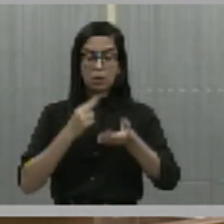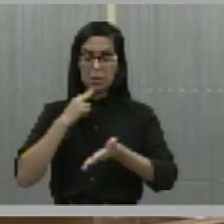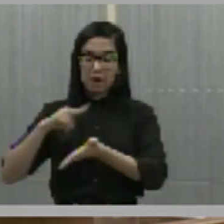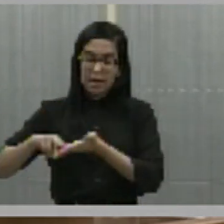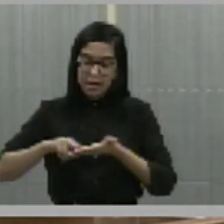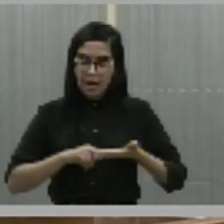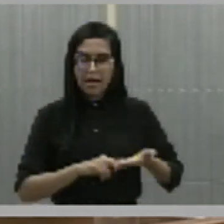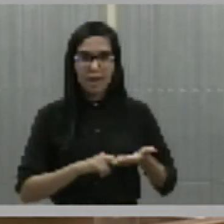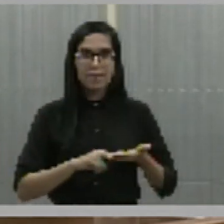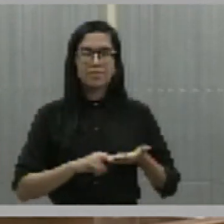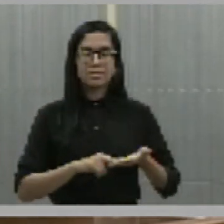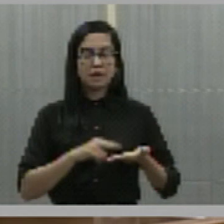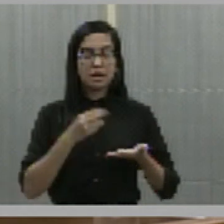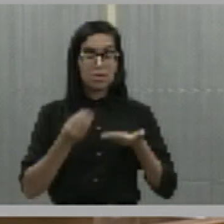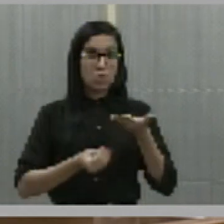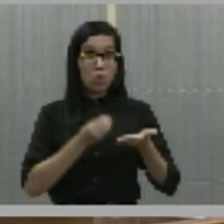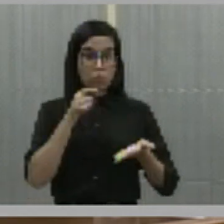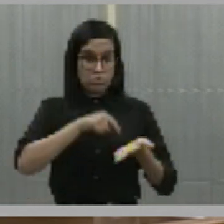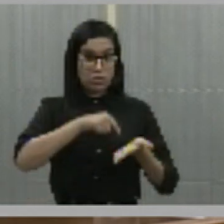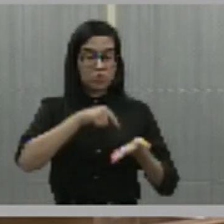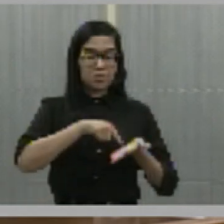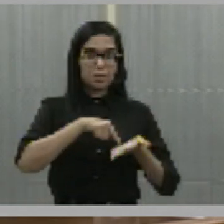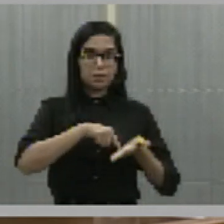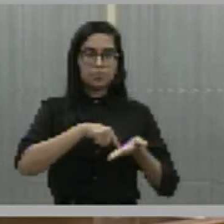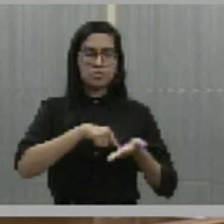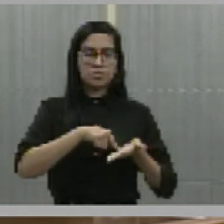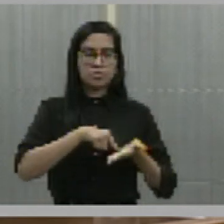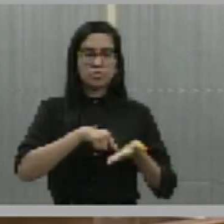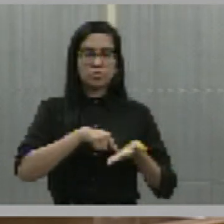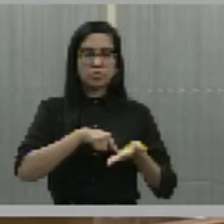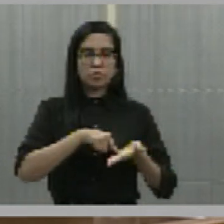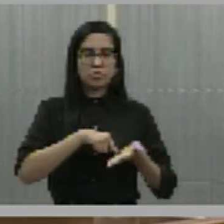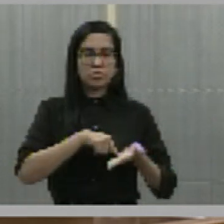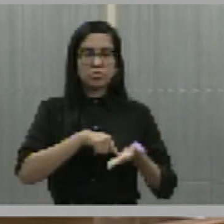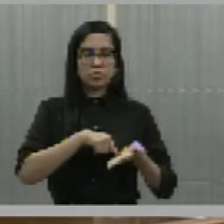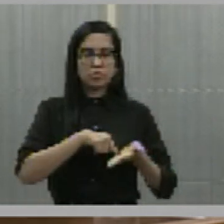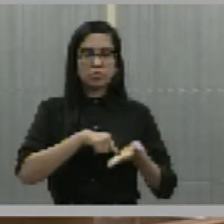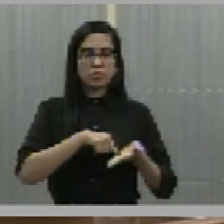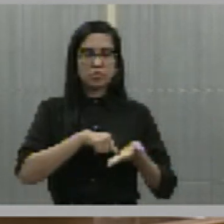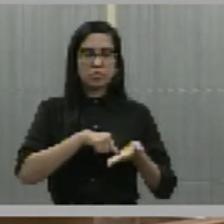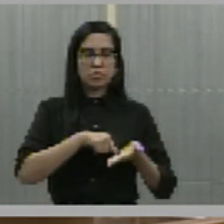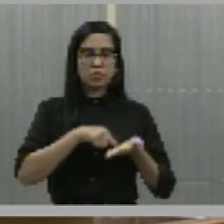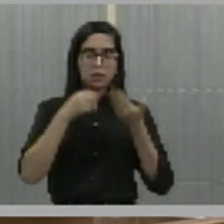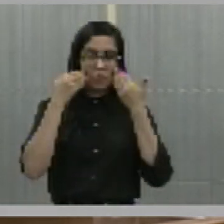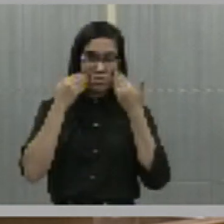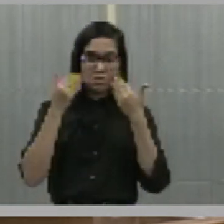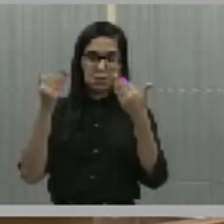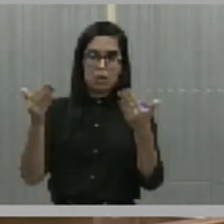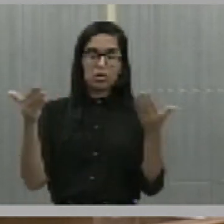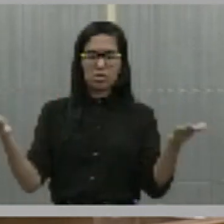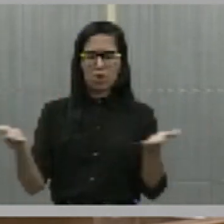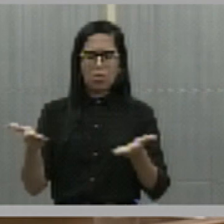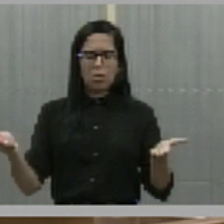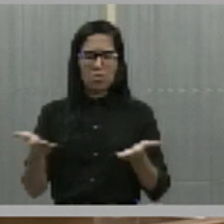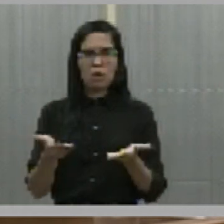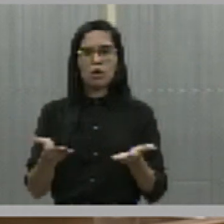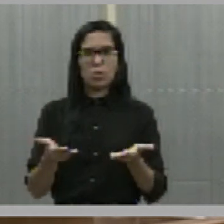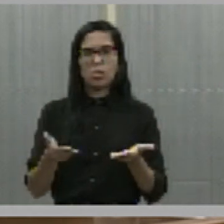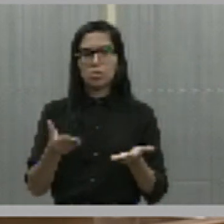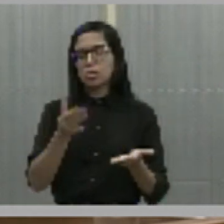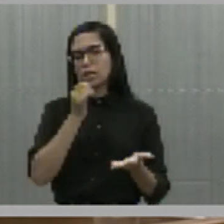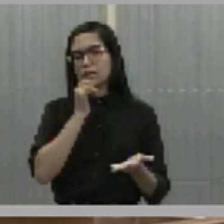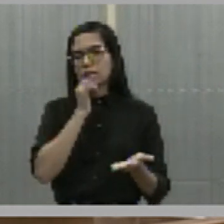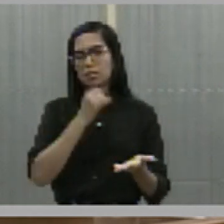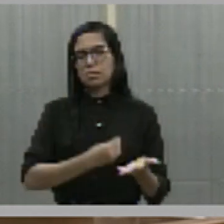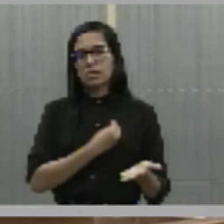dela e como essa carta, deputado Lima, deputado Gustavo, se transporta para a realidade atual com o exemplo de